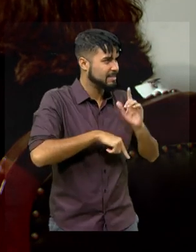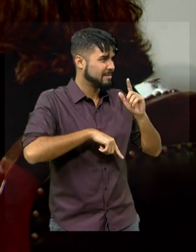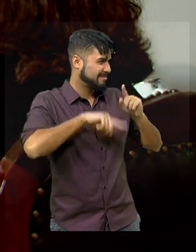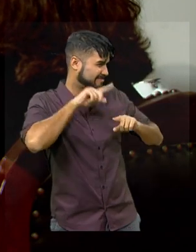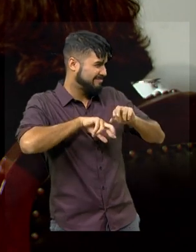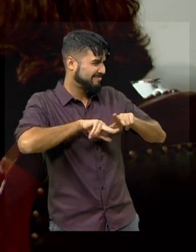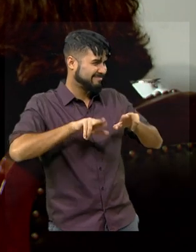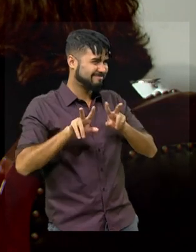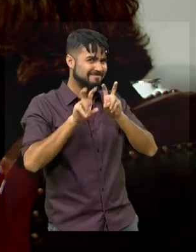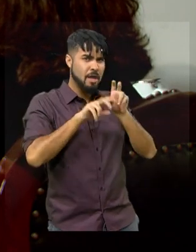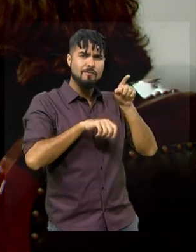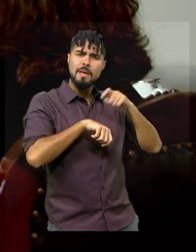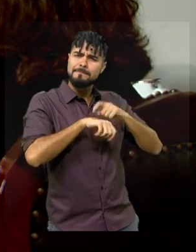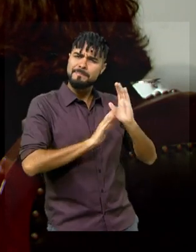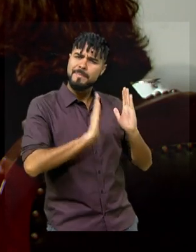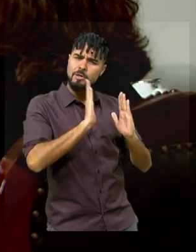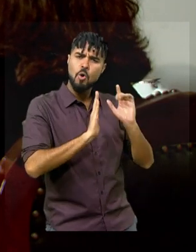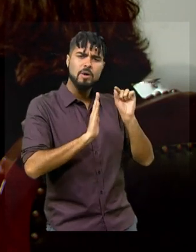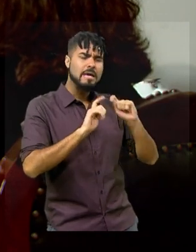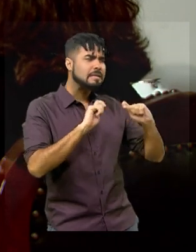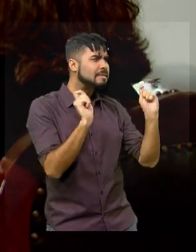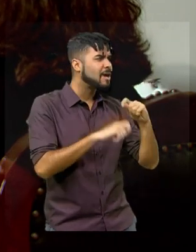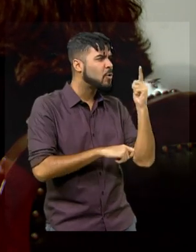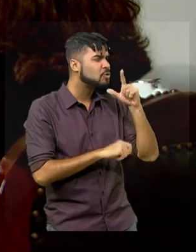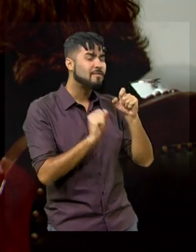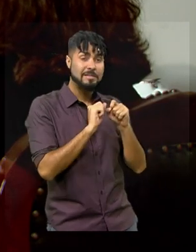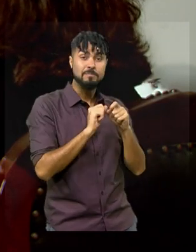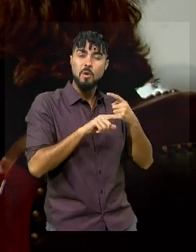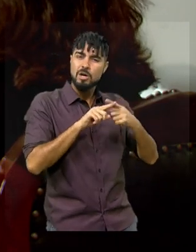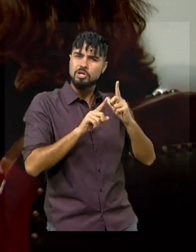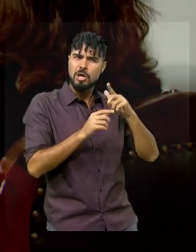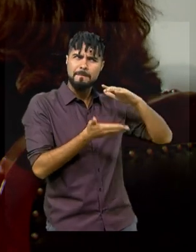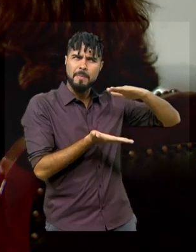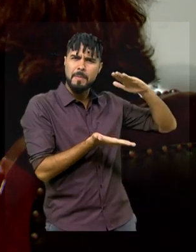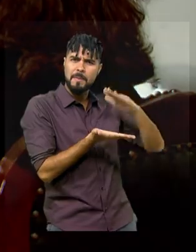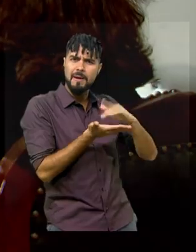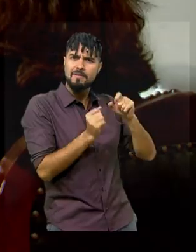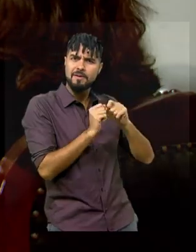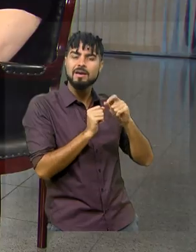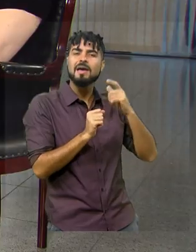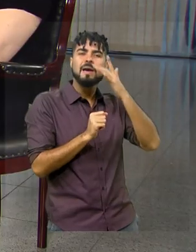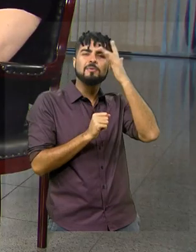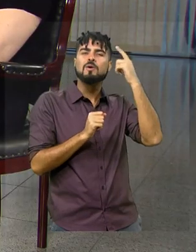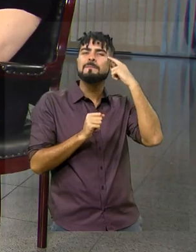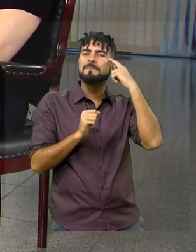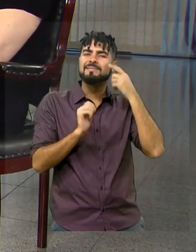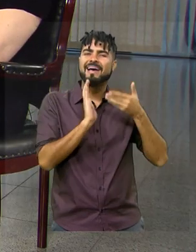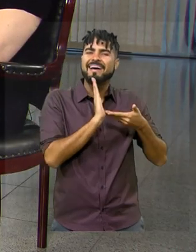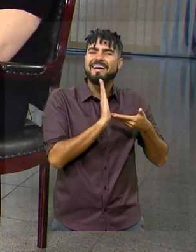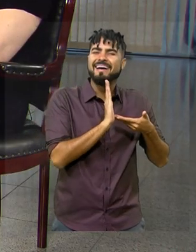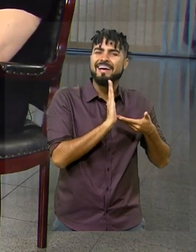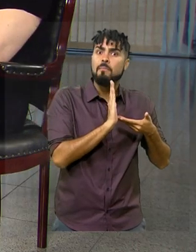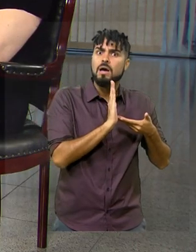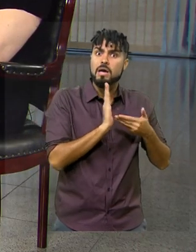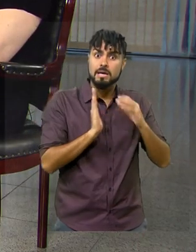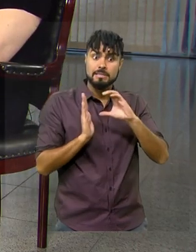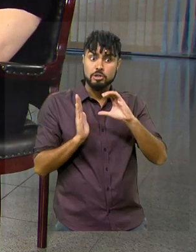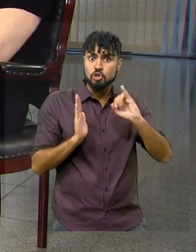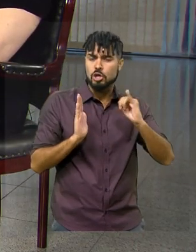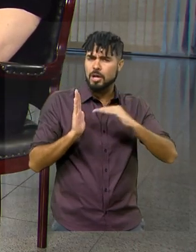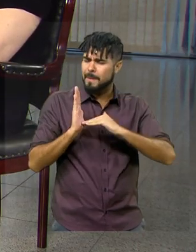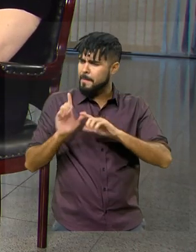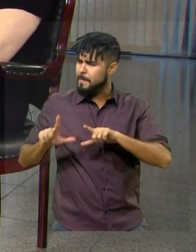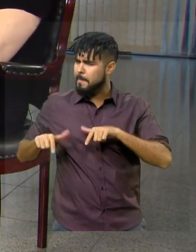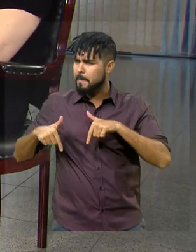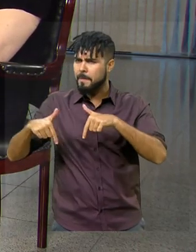Nesse período que a senhora está lá, o que é que já deu para fazer? Porque vocês votaram muita coisa. Os olhos estavam voltados lá para a Câmara, mas a CCJ estava avançando.